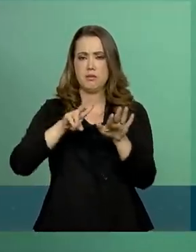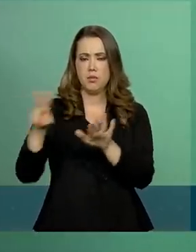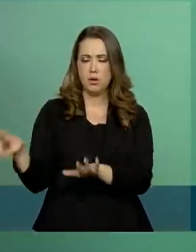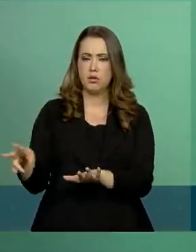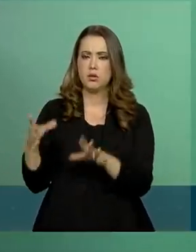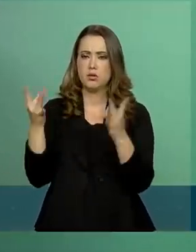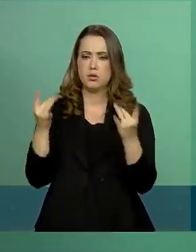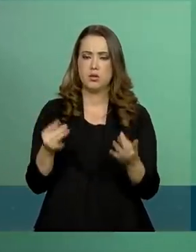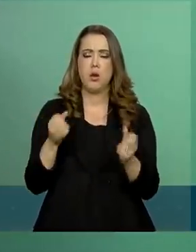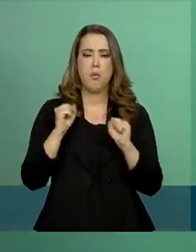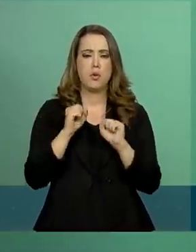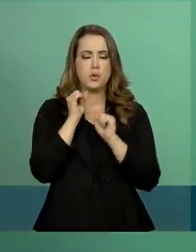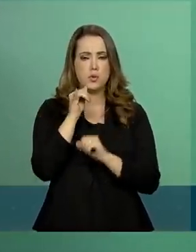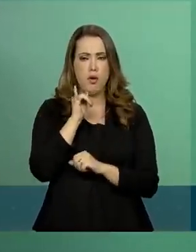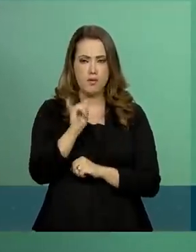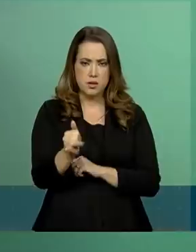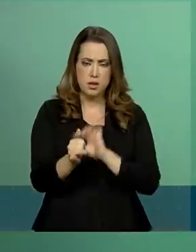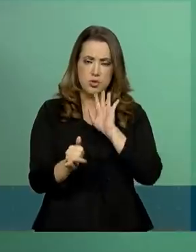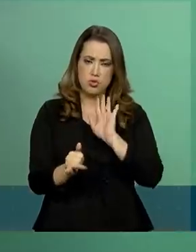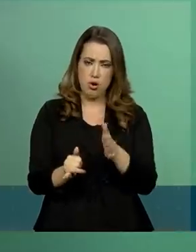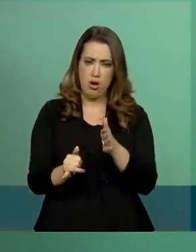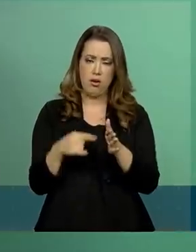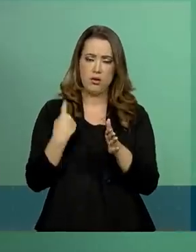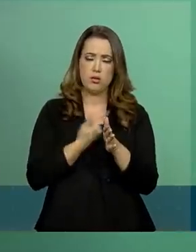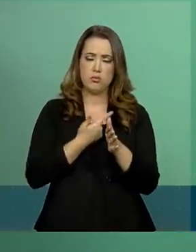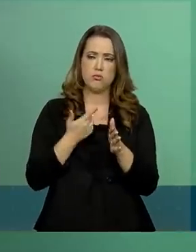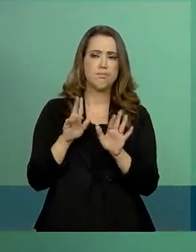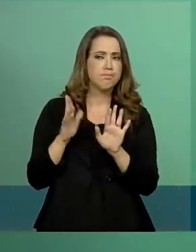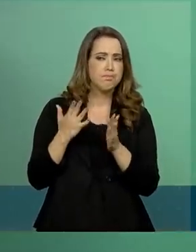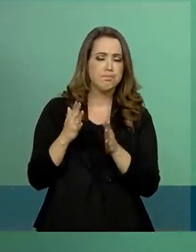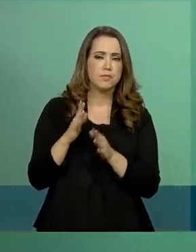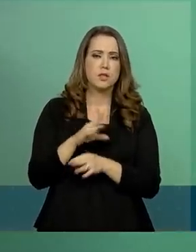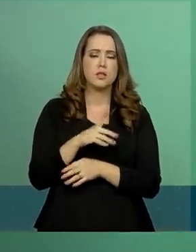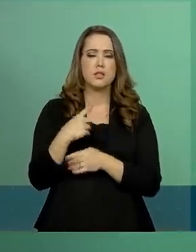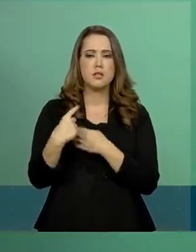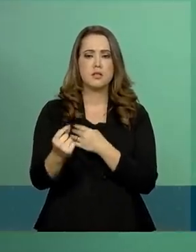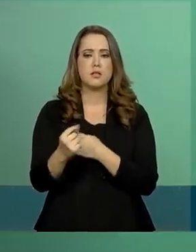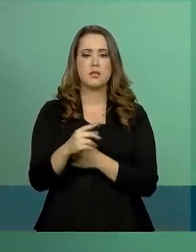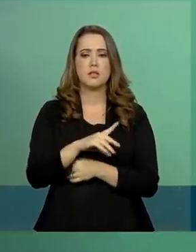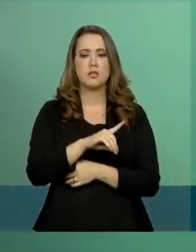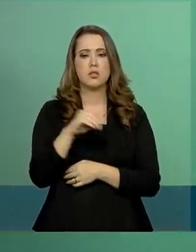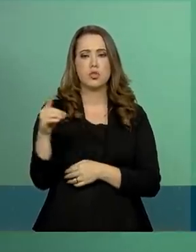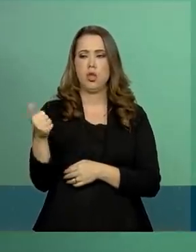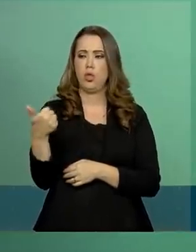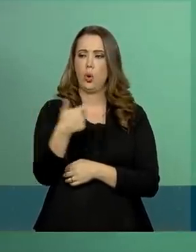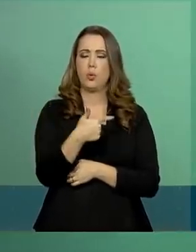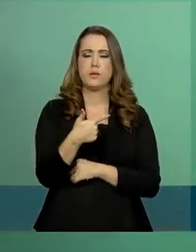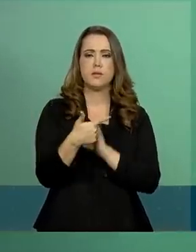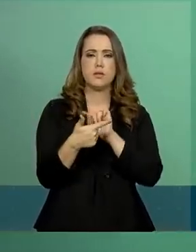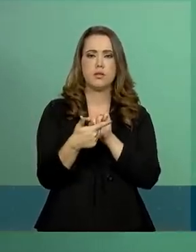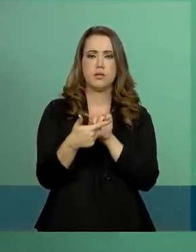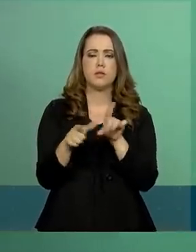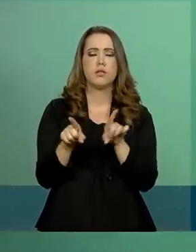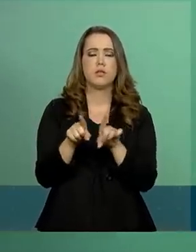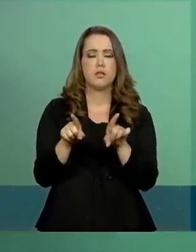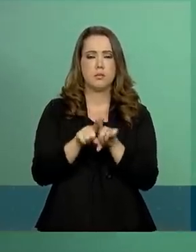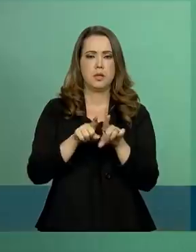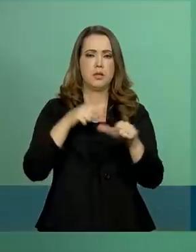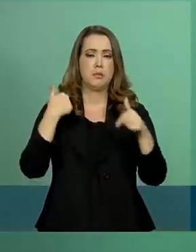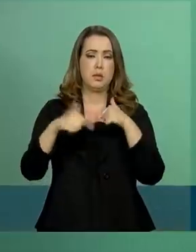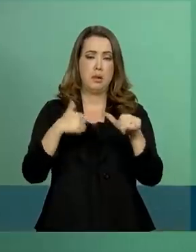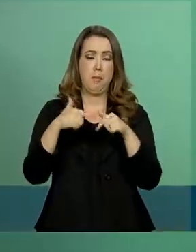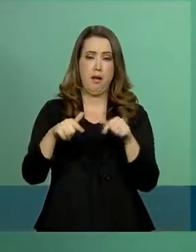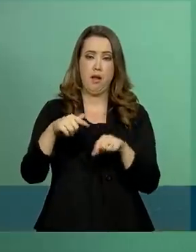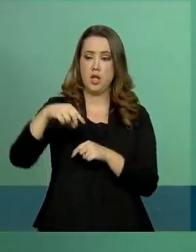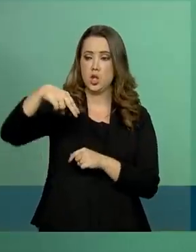Eu posso adiantar-lhes que nós estamos com a previsão de sairmos daqui no dia 12, termos atividades em Nova